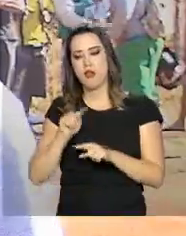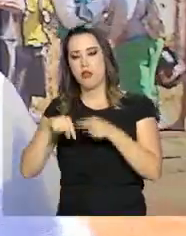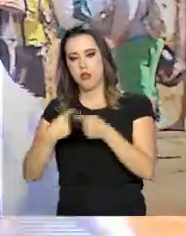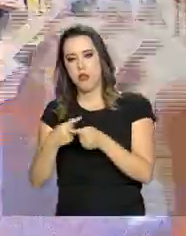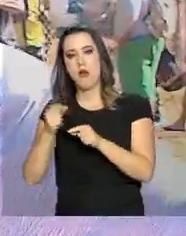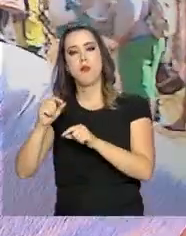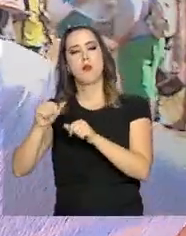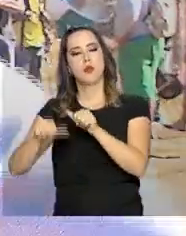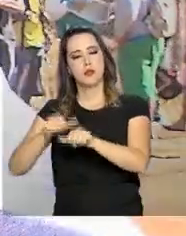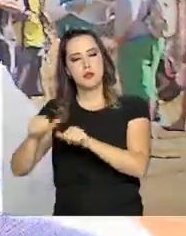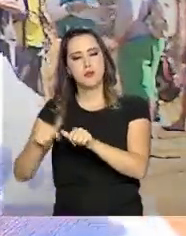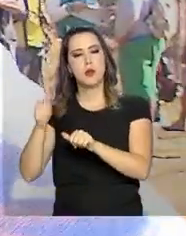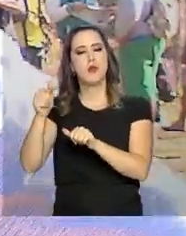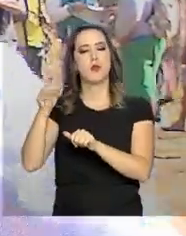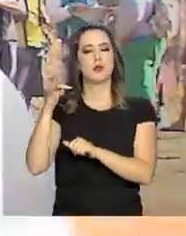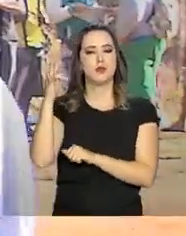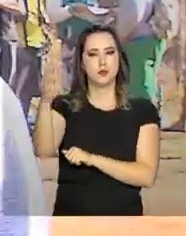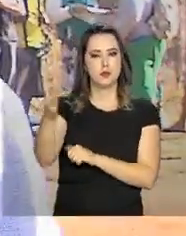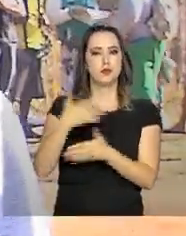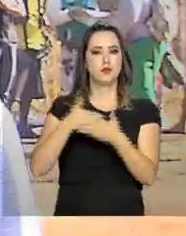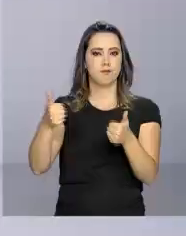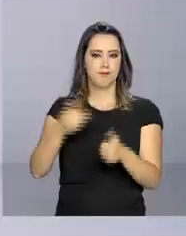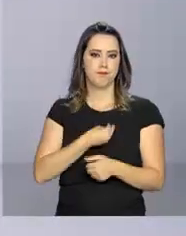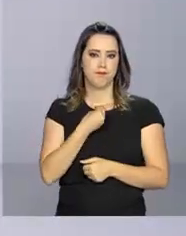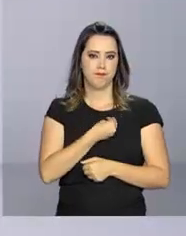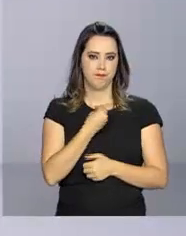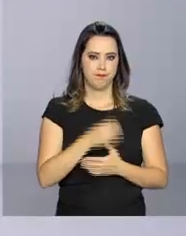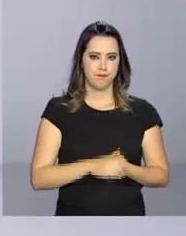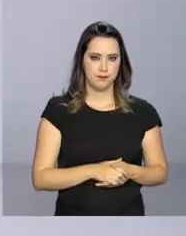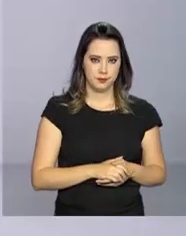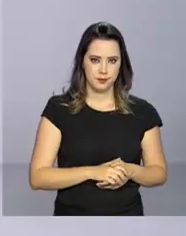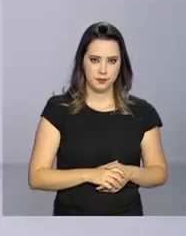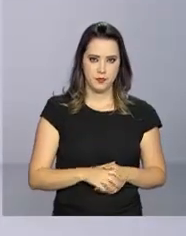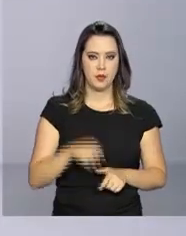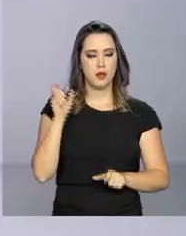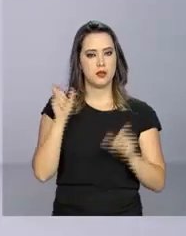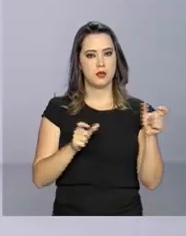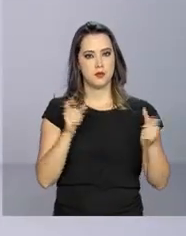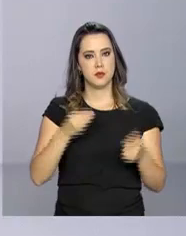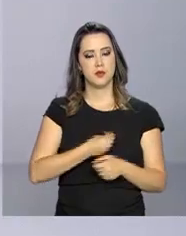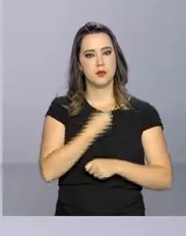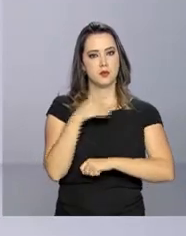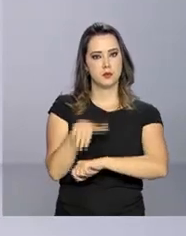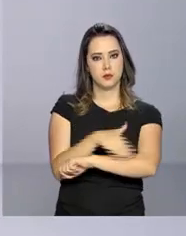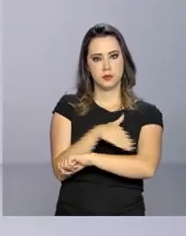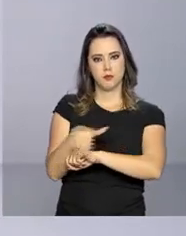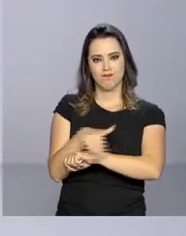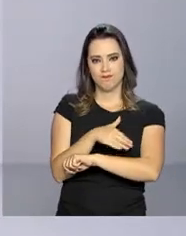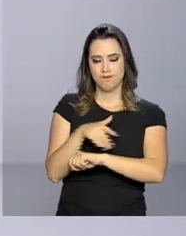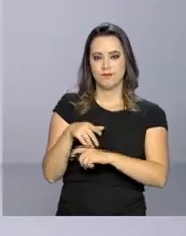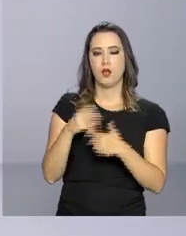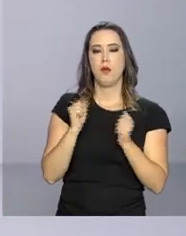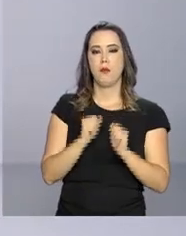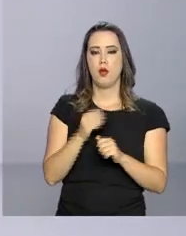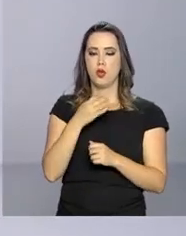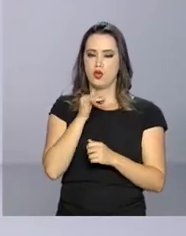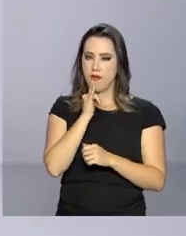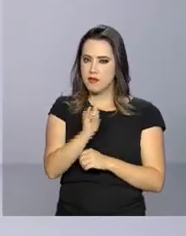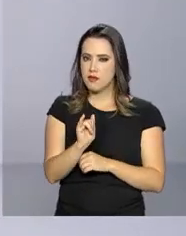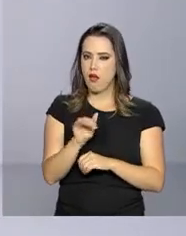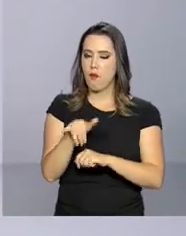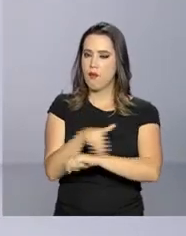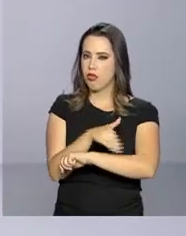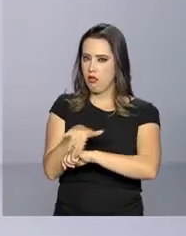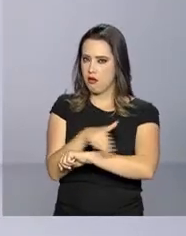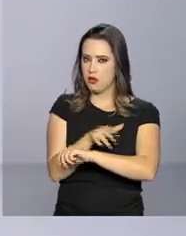de novo para colher futuramente uma vida melhor. As pessoas em situação de rua podem informar o endereço do Centro Pop